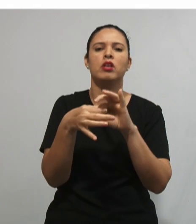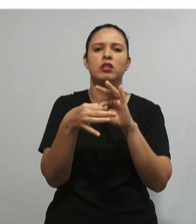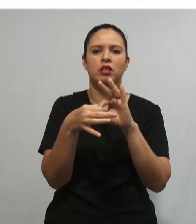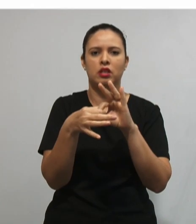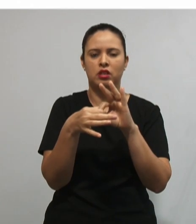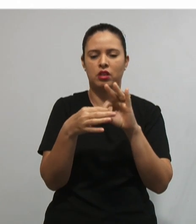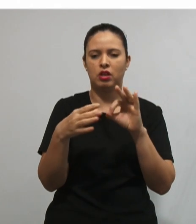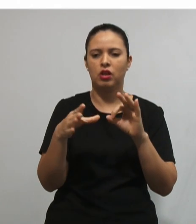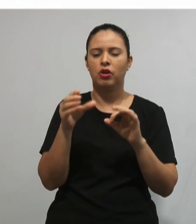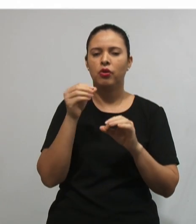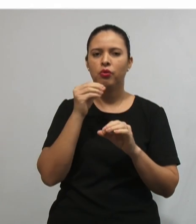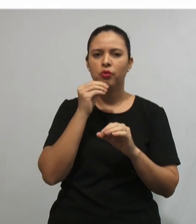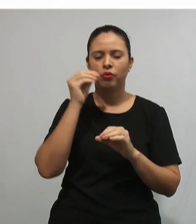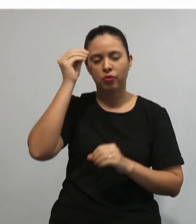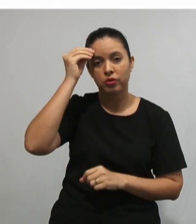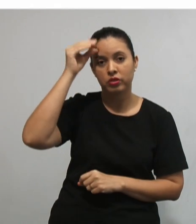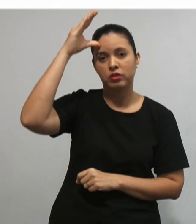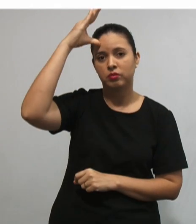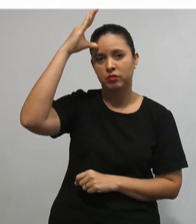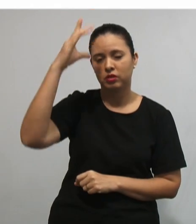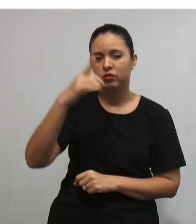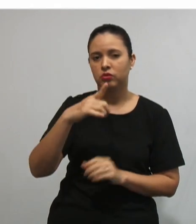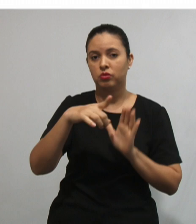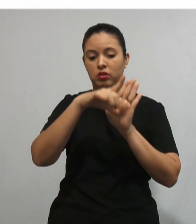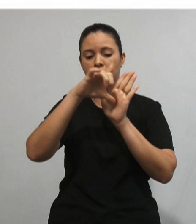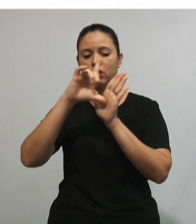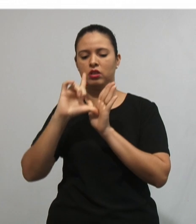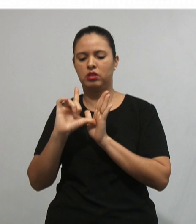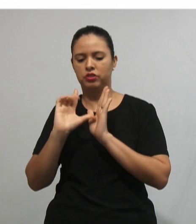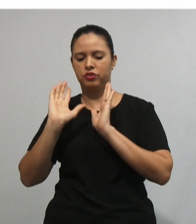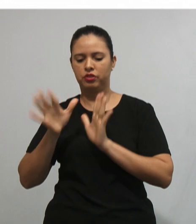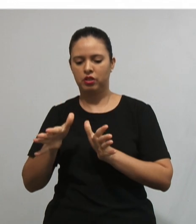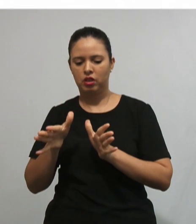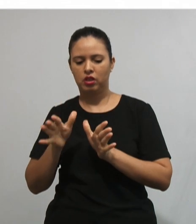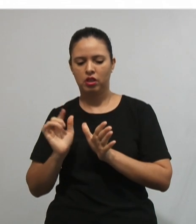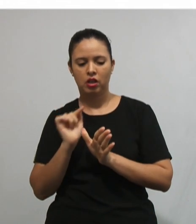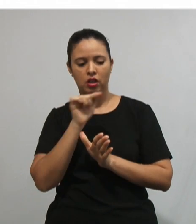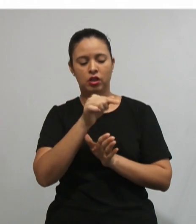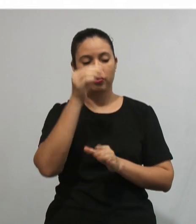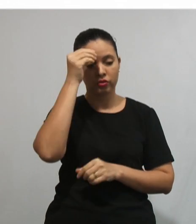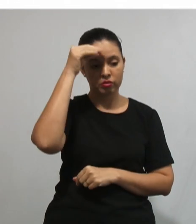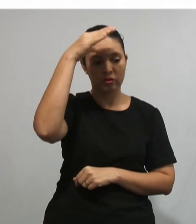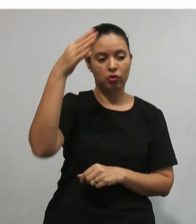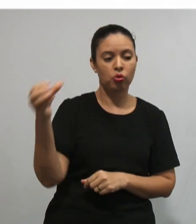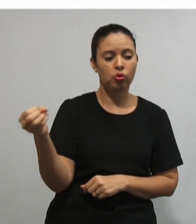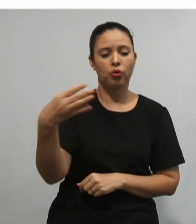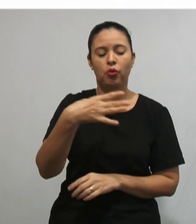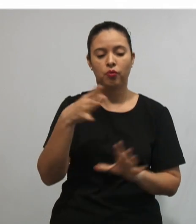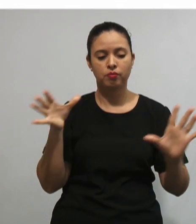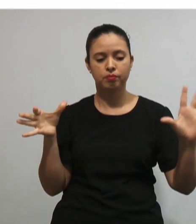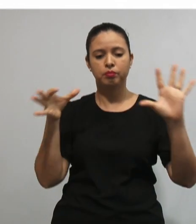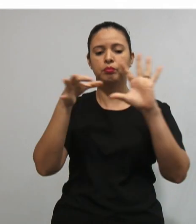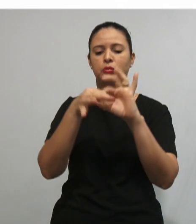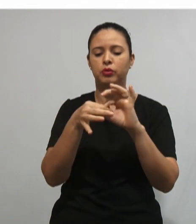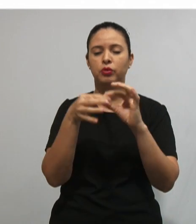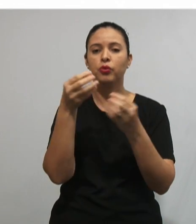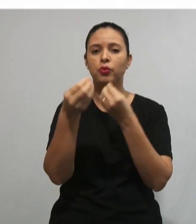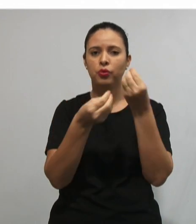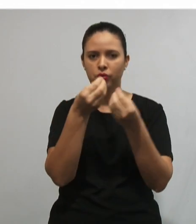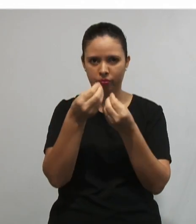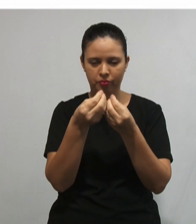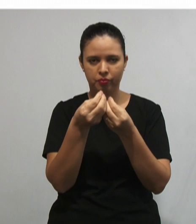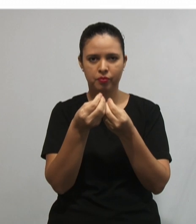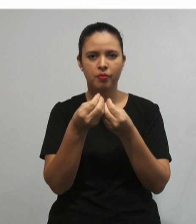a fim de que o material possa ser aprendido de forma significativa. Ou seja, organizadores